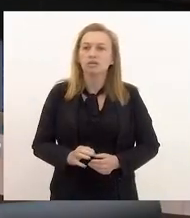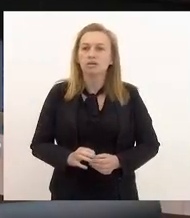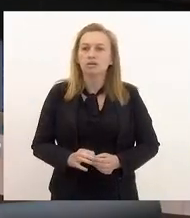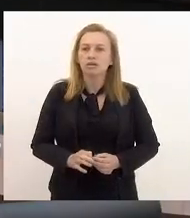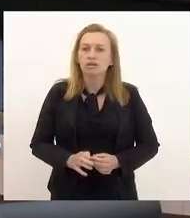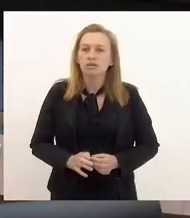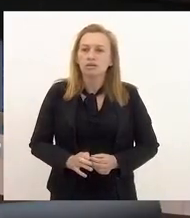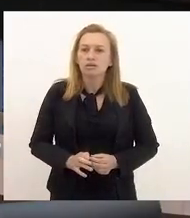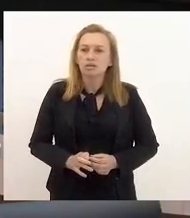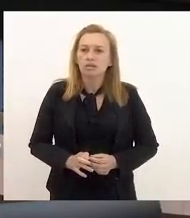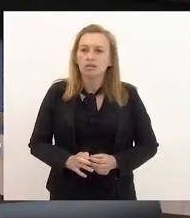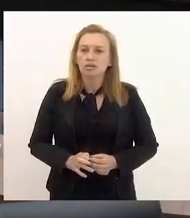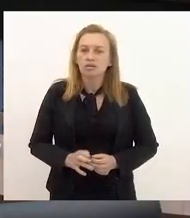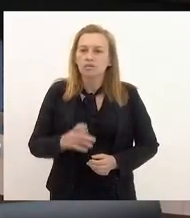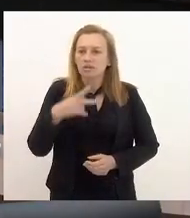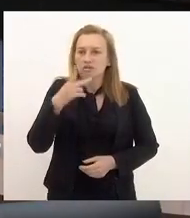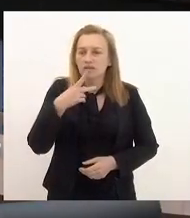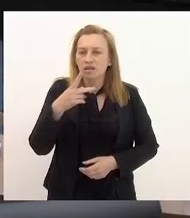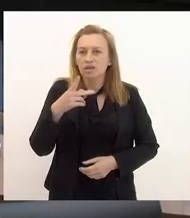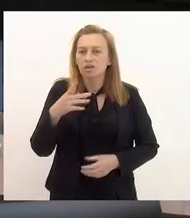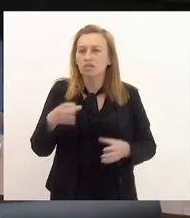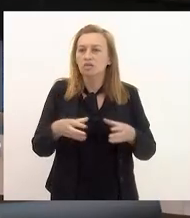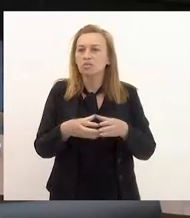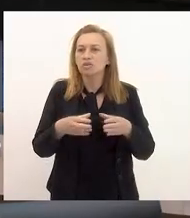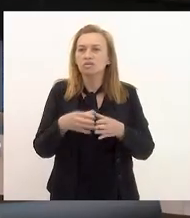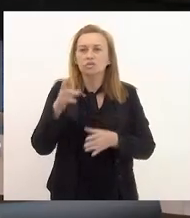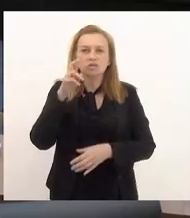Danão, só para falar sobre a comissão do Rosenberg Reis.